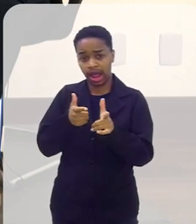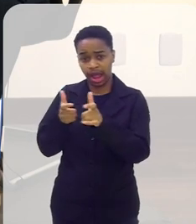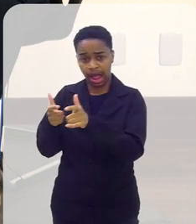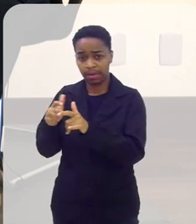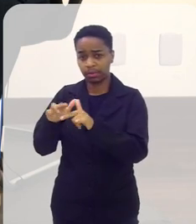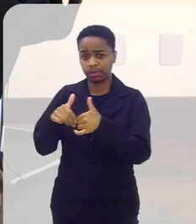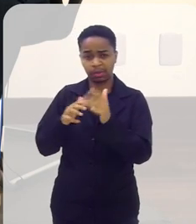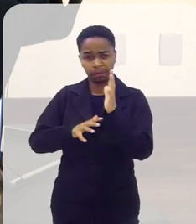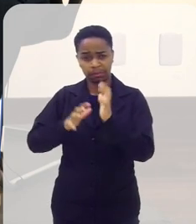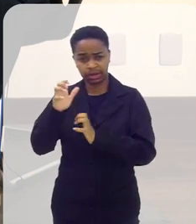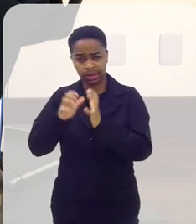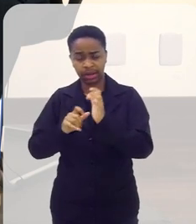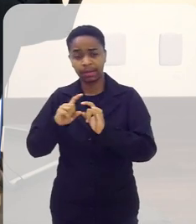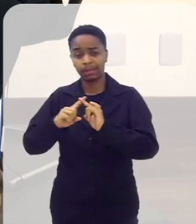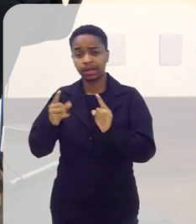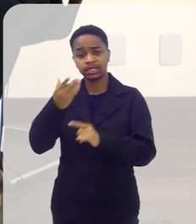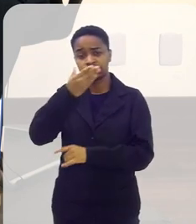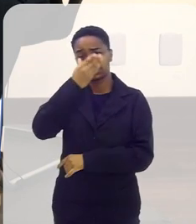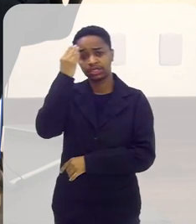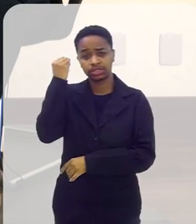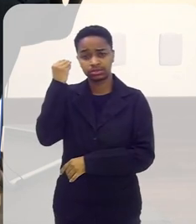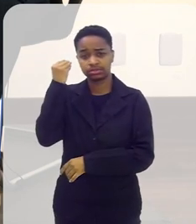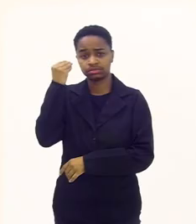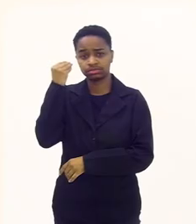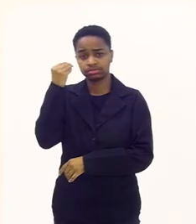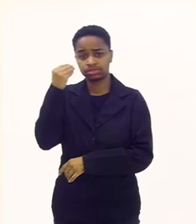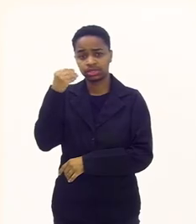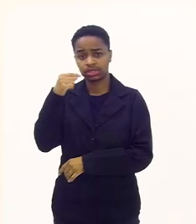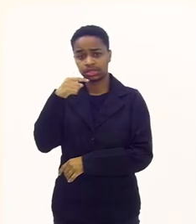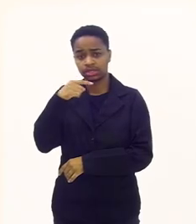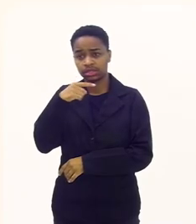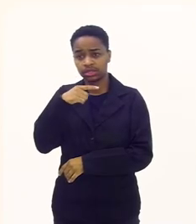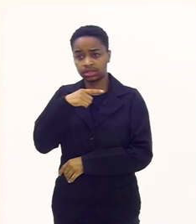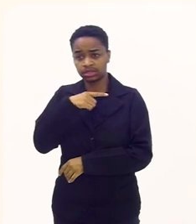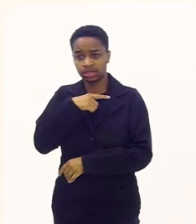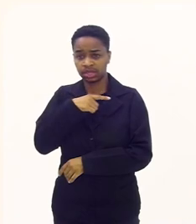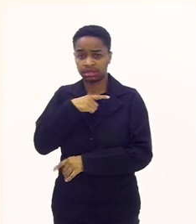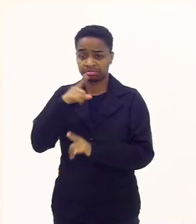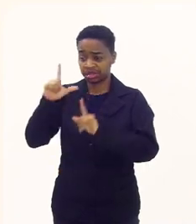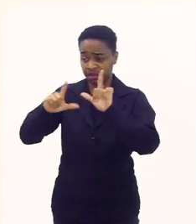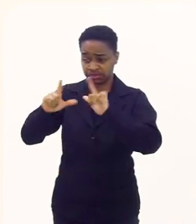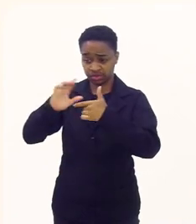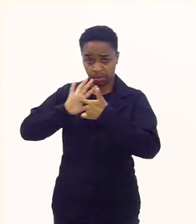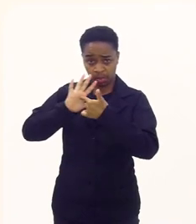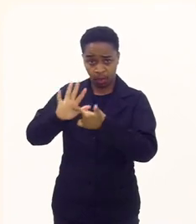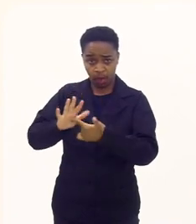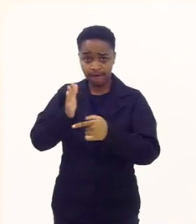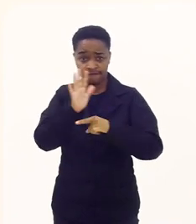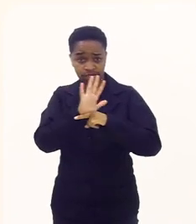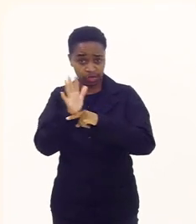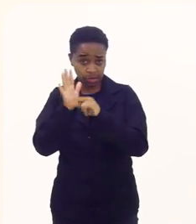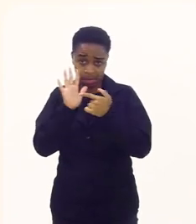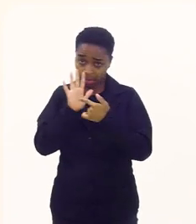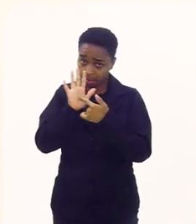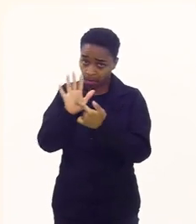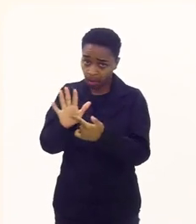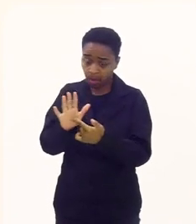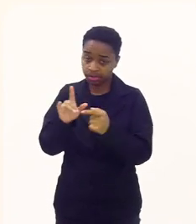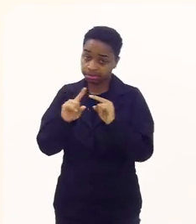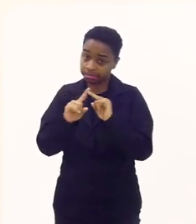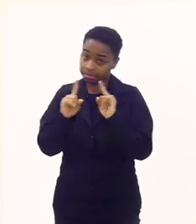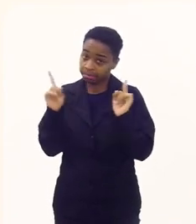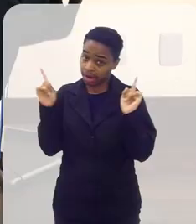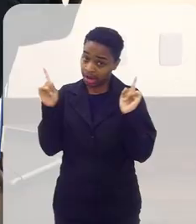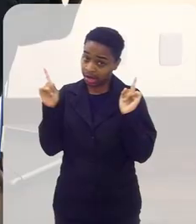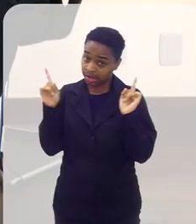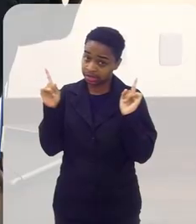da briga tal e esqueceram completamente que a televisão passa o tempo todo filme passa o cinema passa o todo